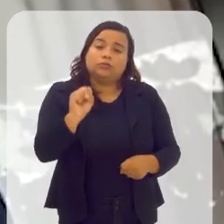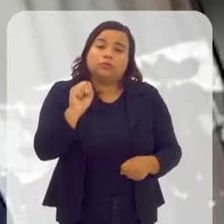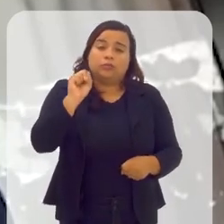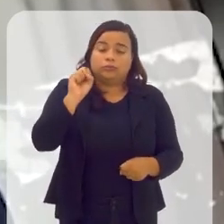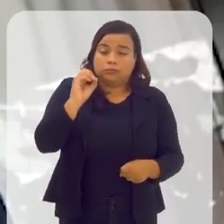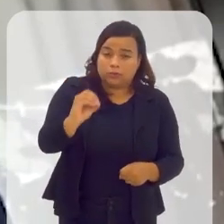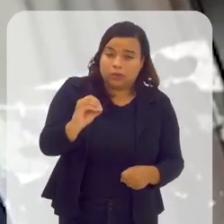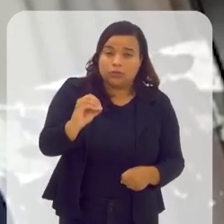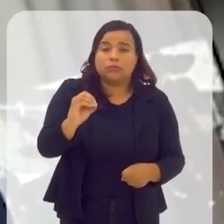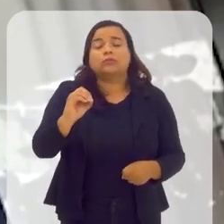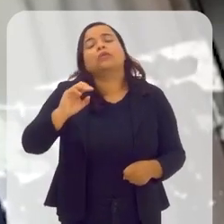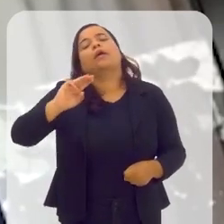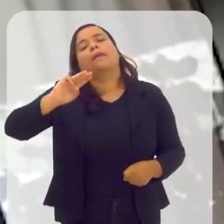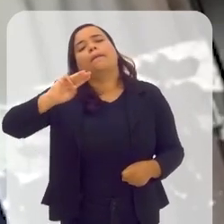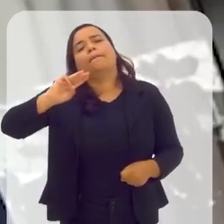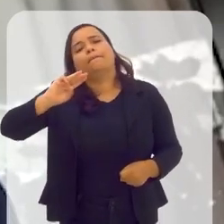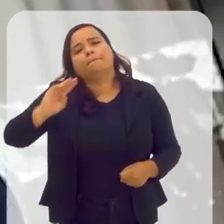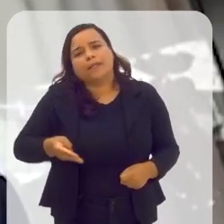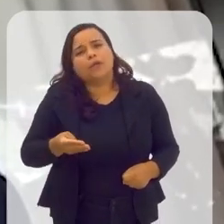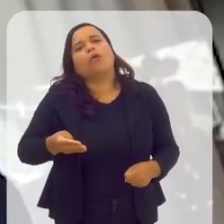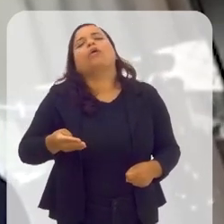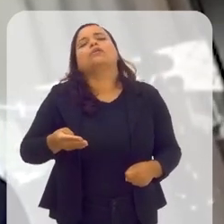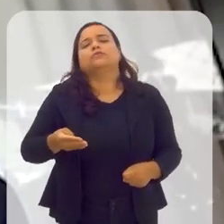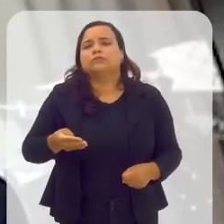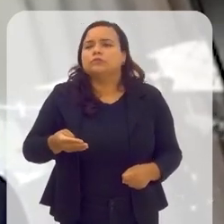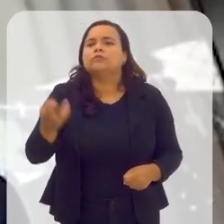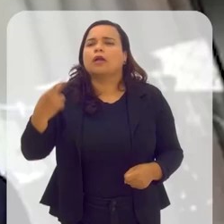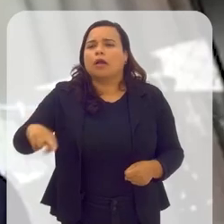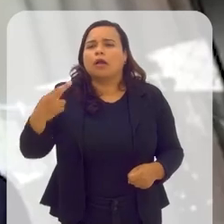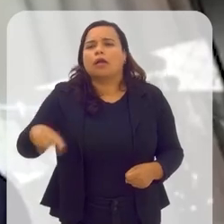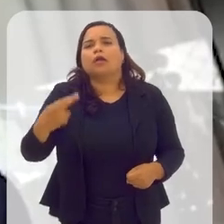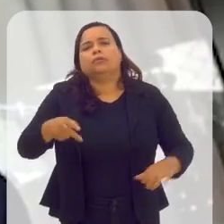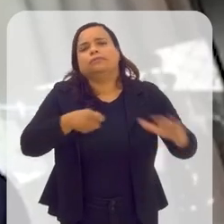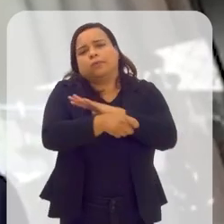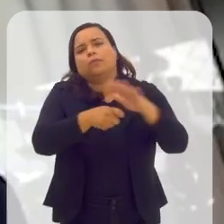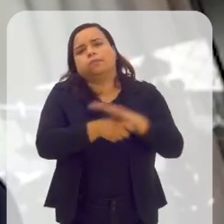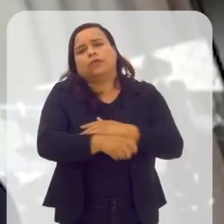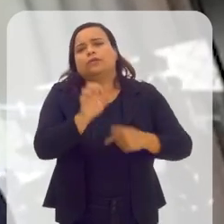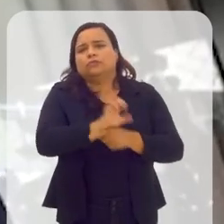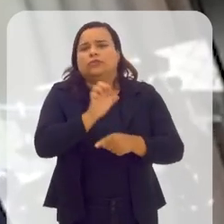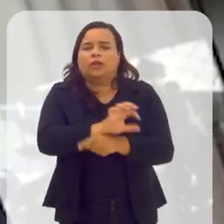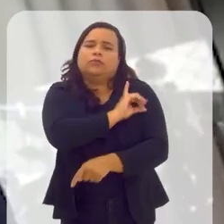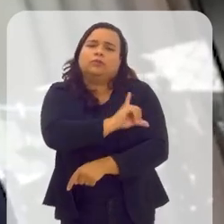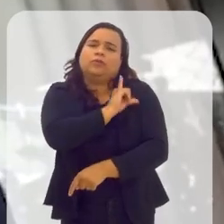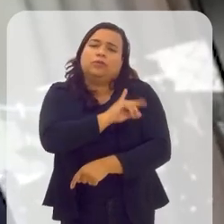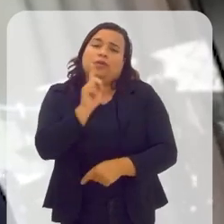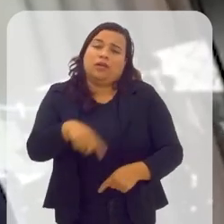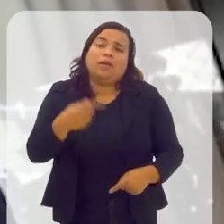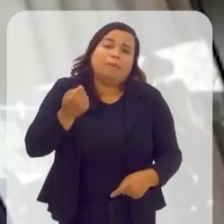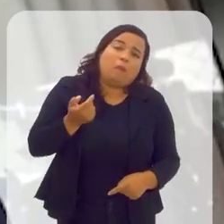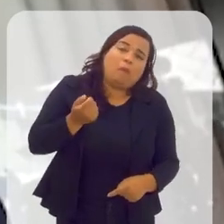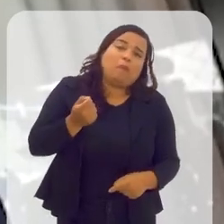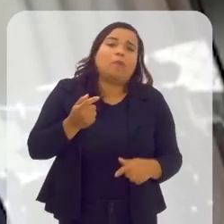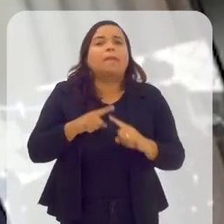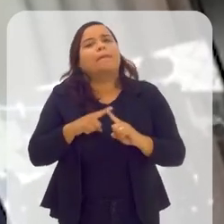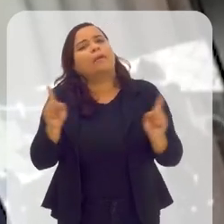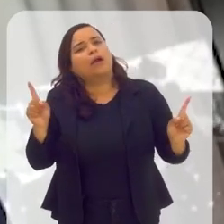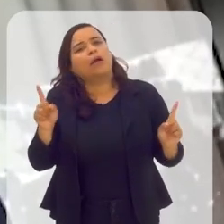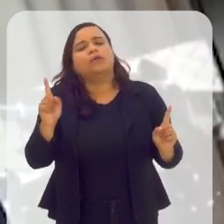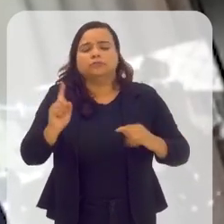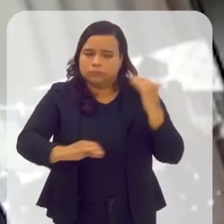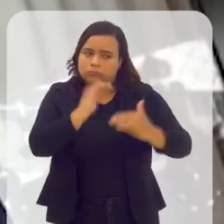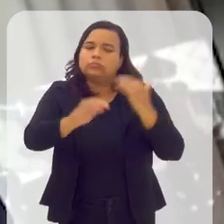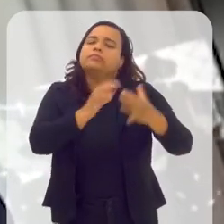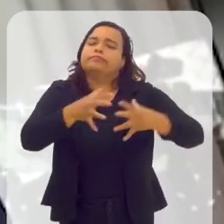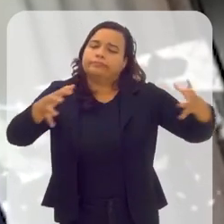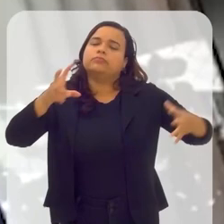2021 180 bilhões de reais na economia do nosso Estado. Ainda é muito pouco, mas o cenário